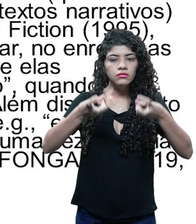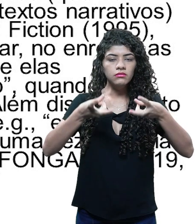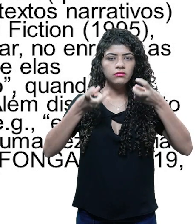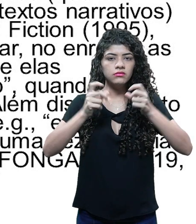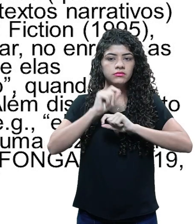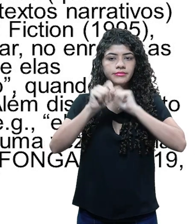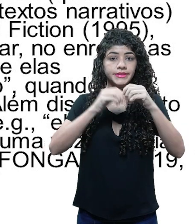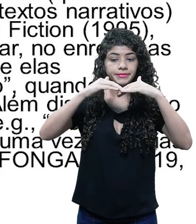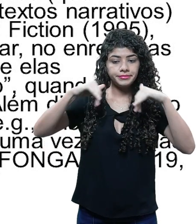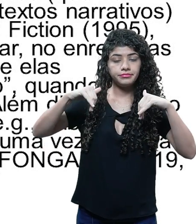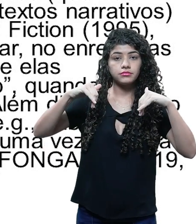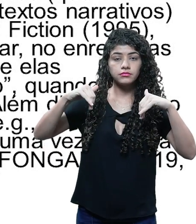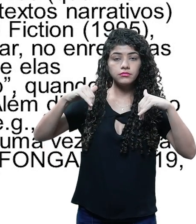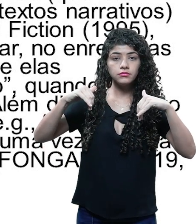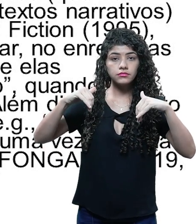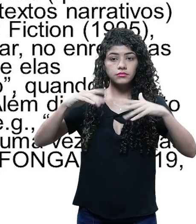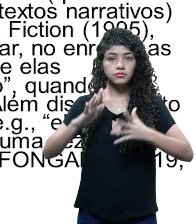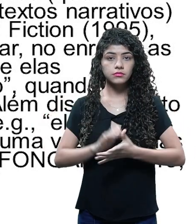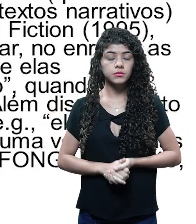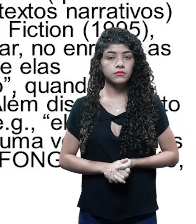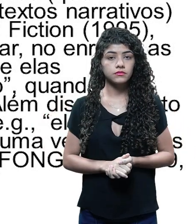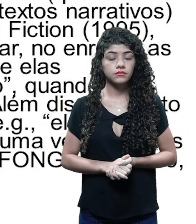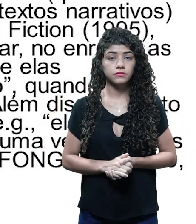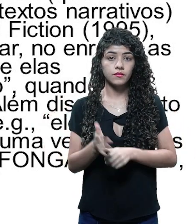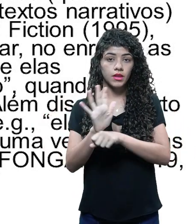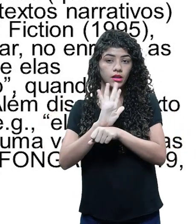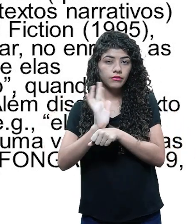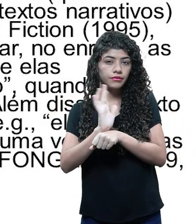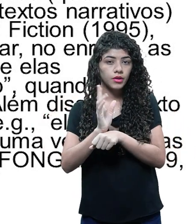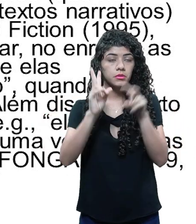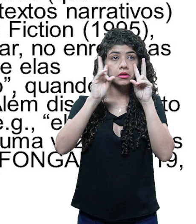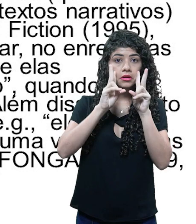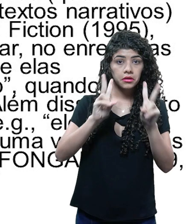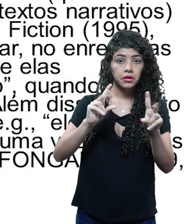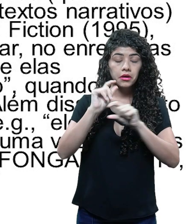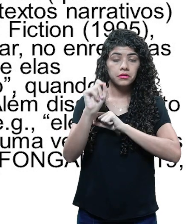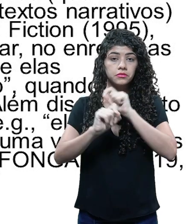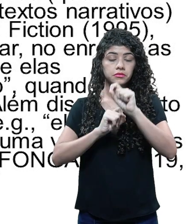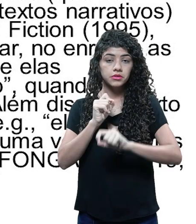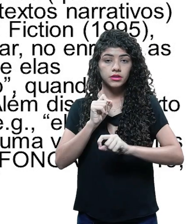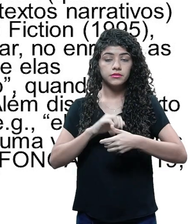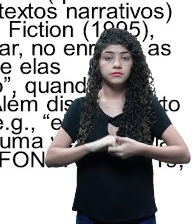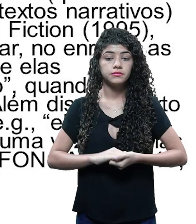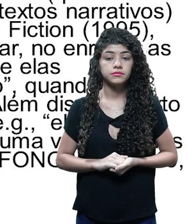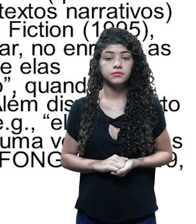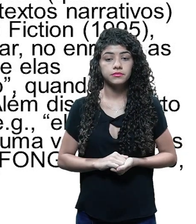Evidenciemos brevemente essa separação, a partir de filmes que nos aparecem como sendo